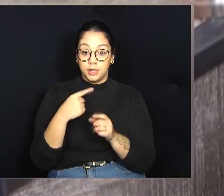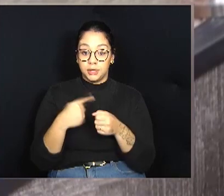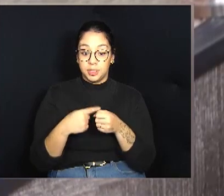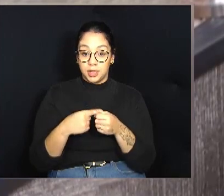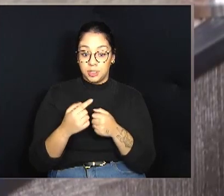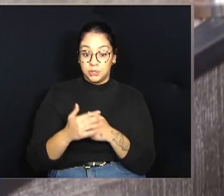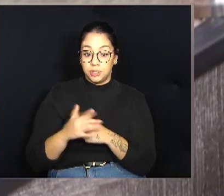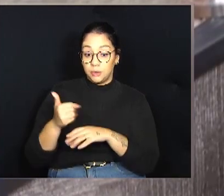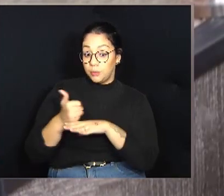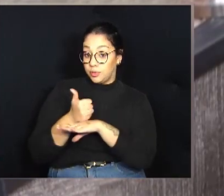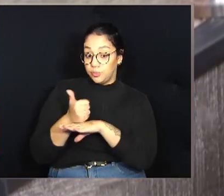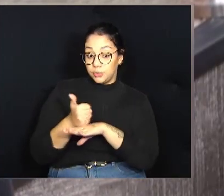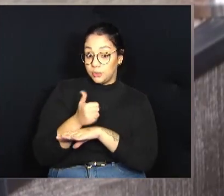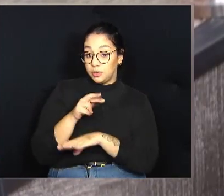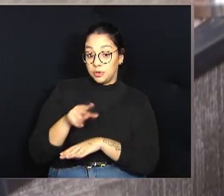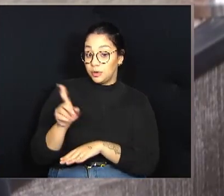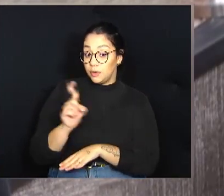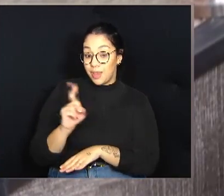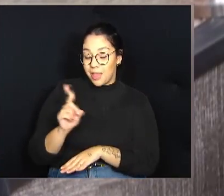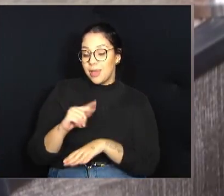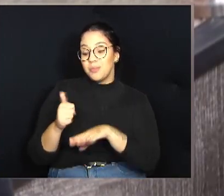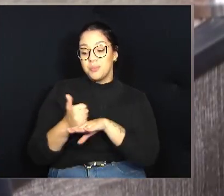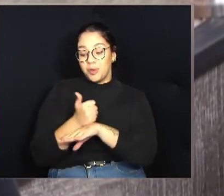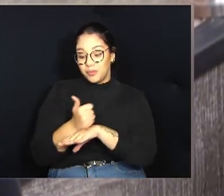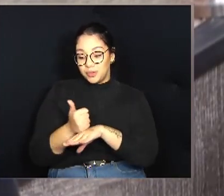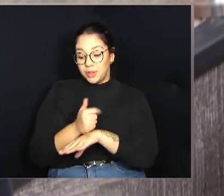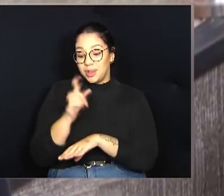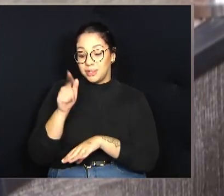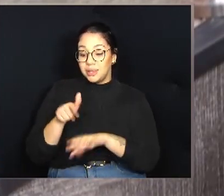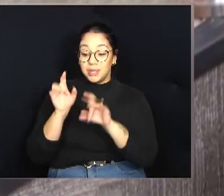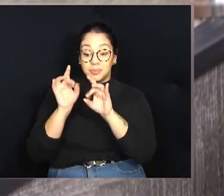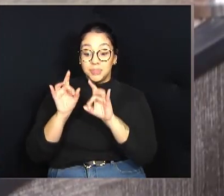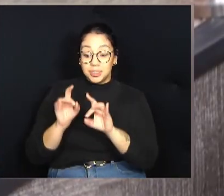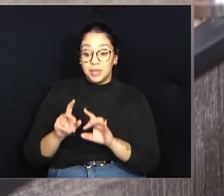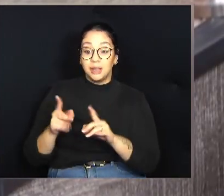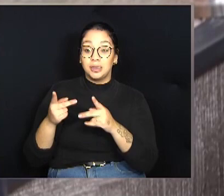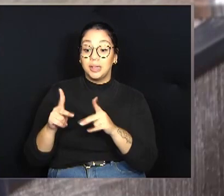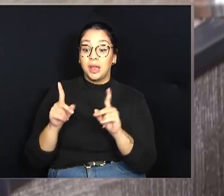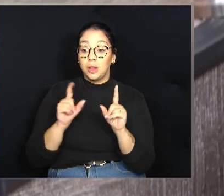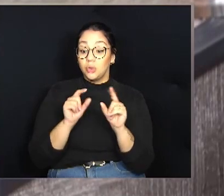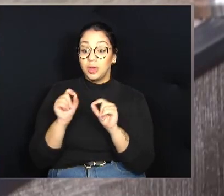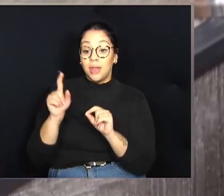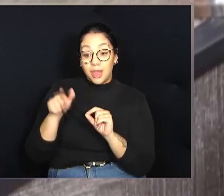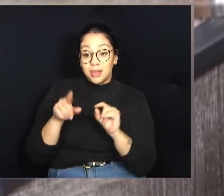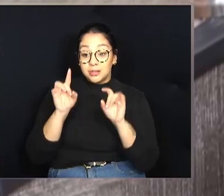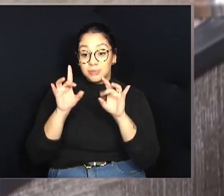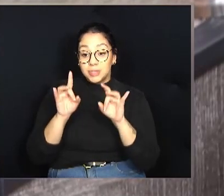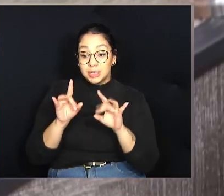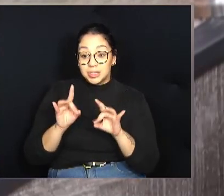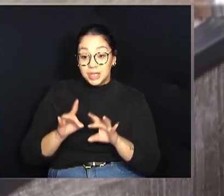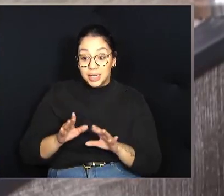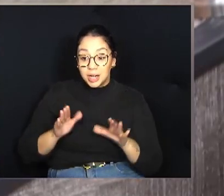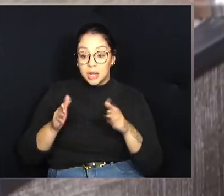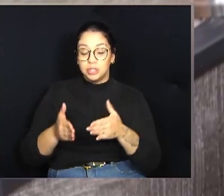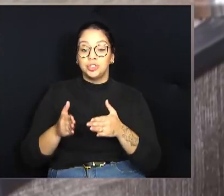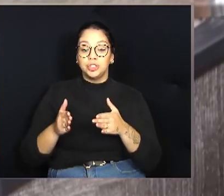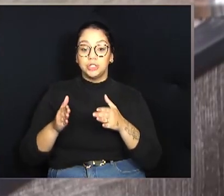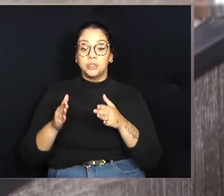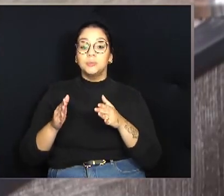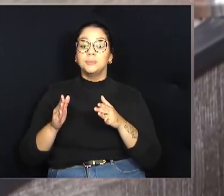Essas profissionais são aquelas, elas são... A especialidade delas é a especialidade de fazer o parto normal.